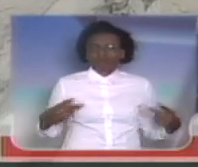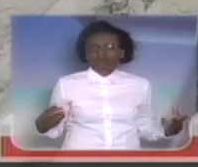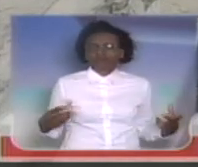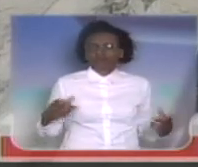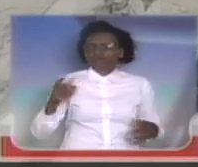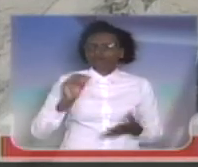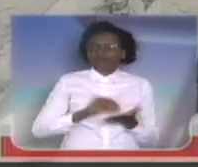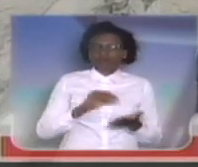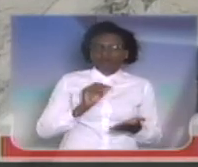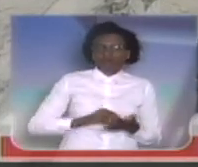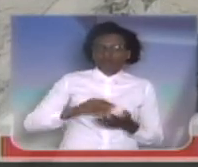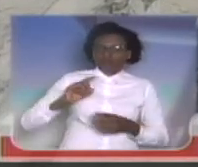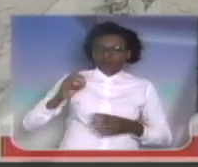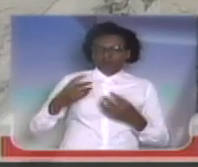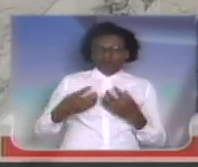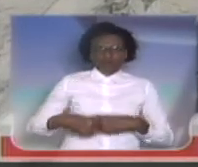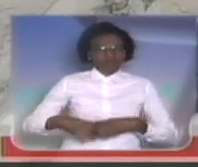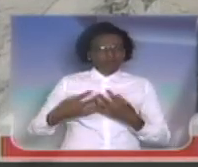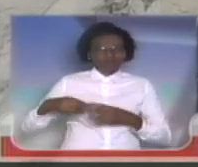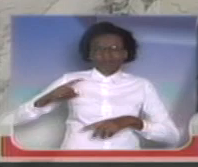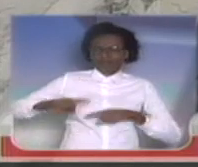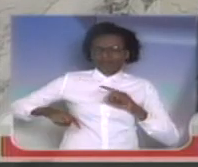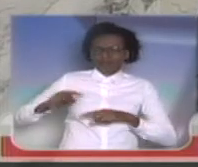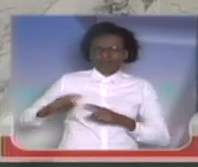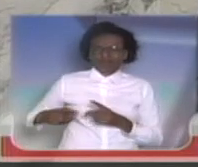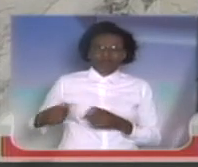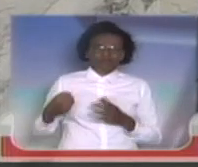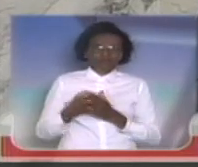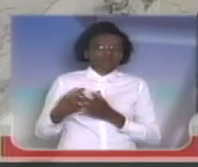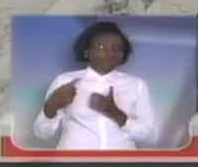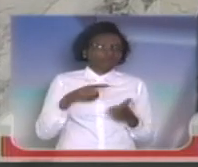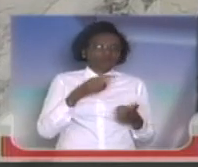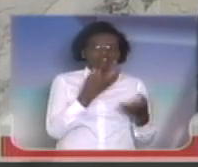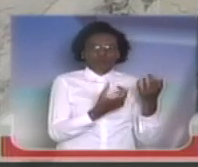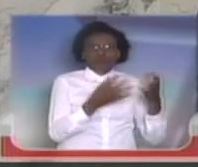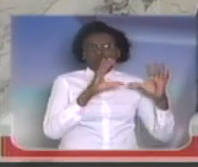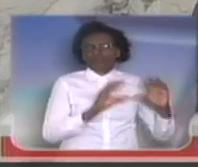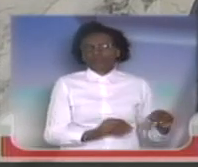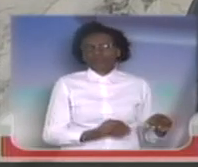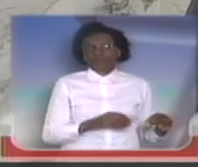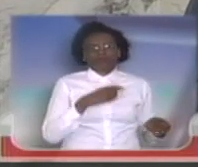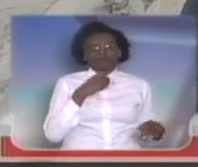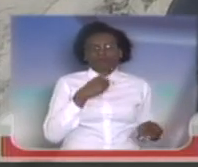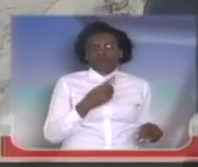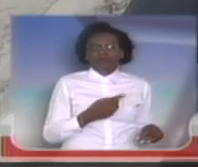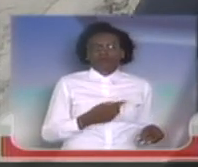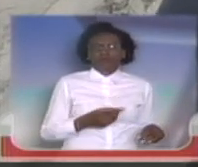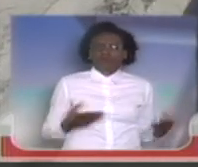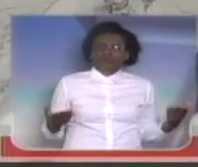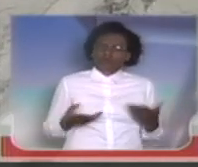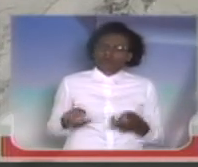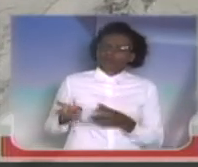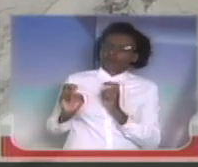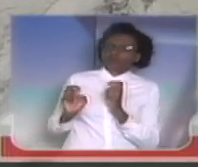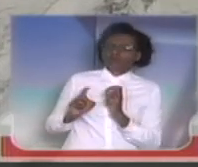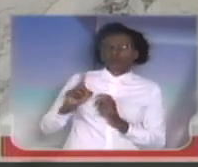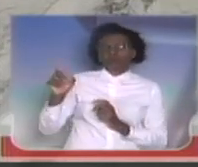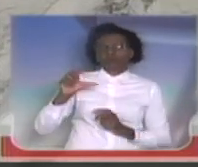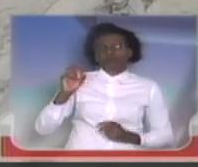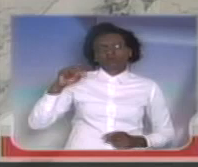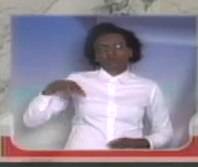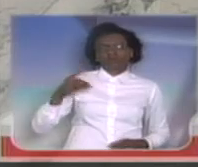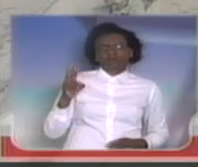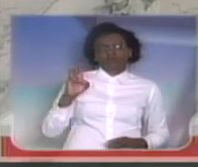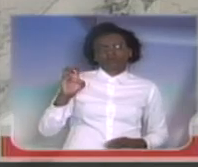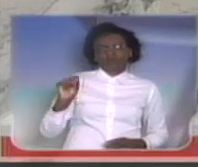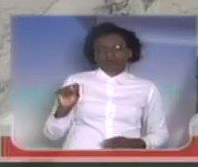aquele incêndio. E eu, hoje, observando aquele desastre em Londres, eu notei uma das notícias,